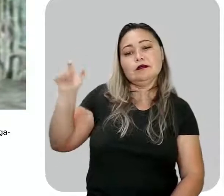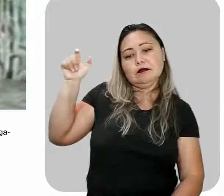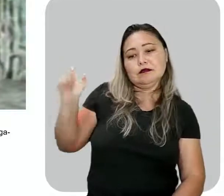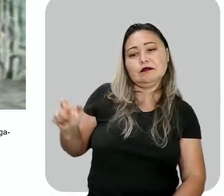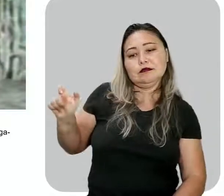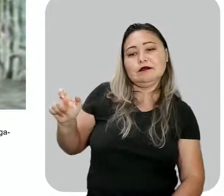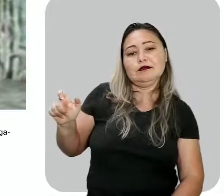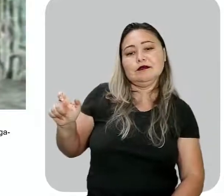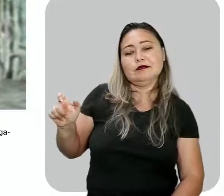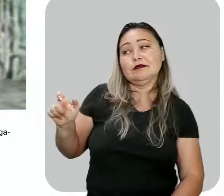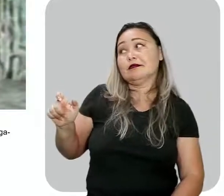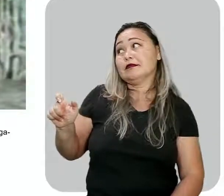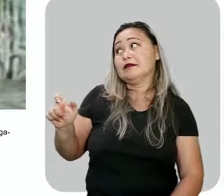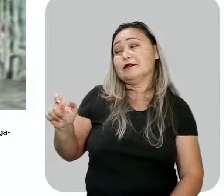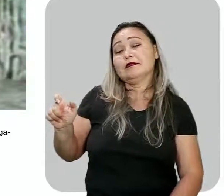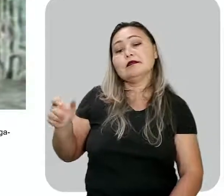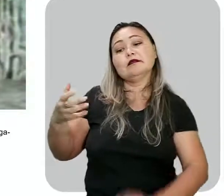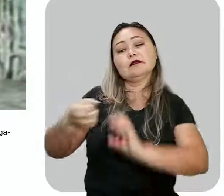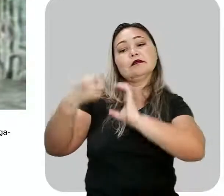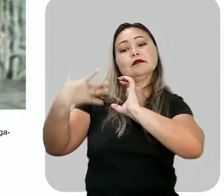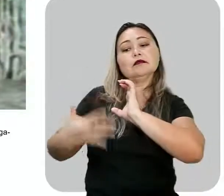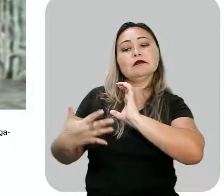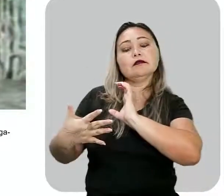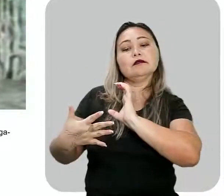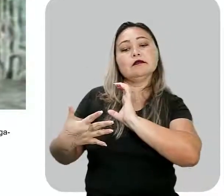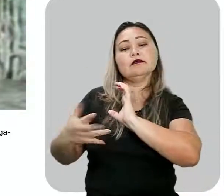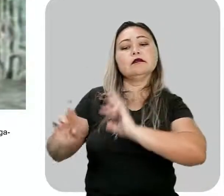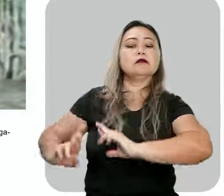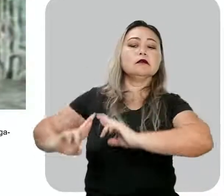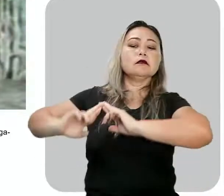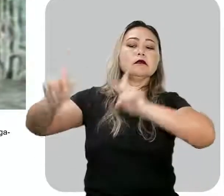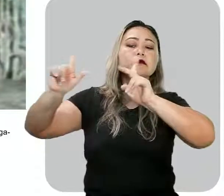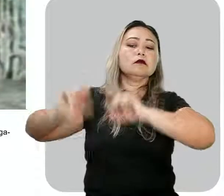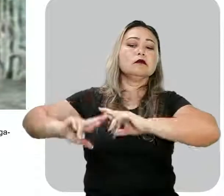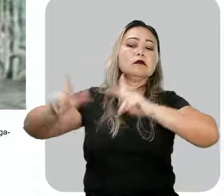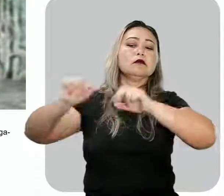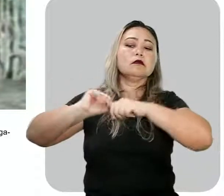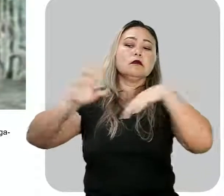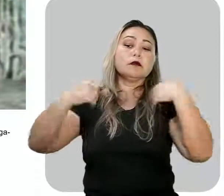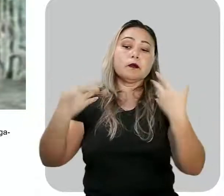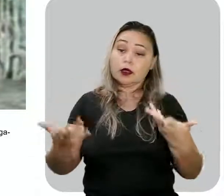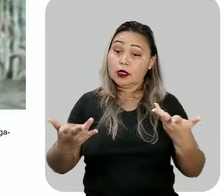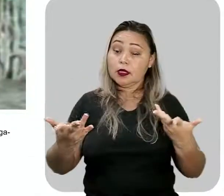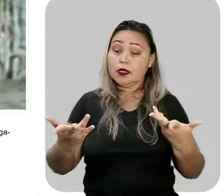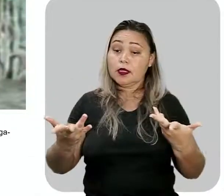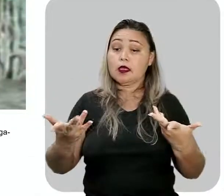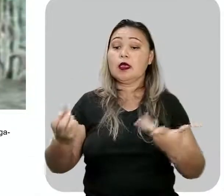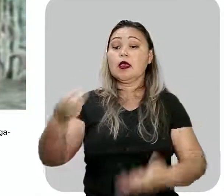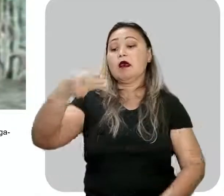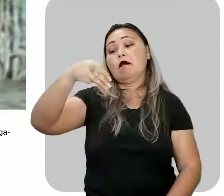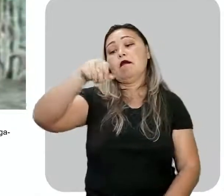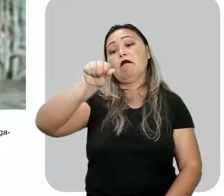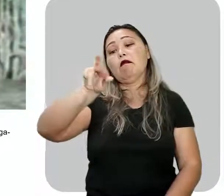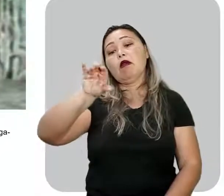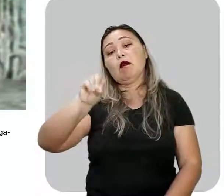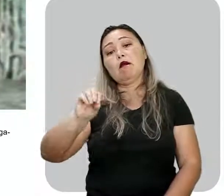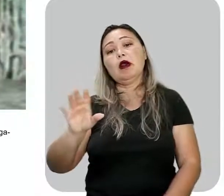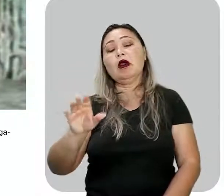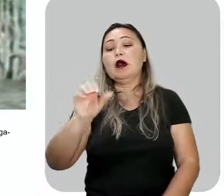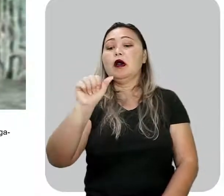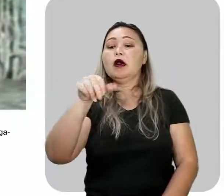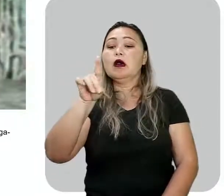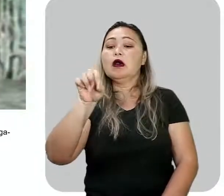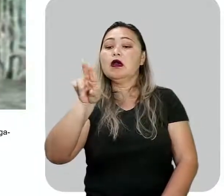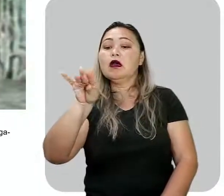característica diferenciada, trazendo aí Mário de Andrade, essa